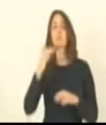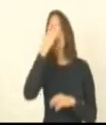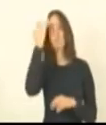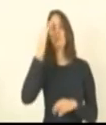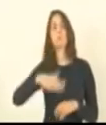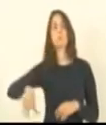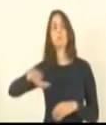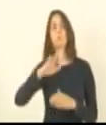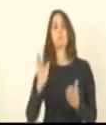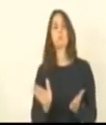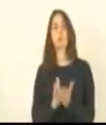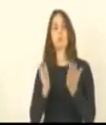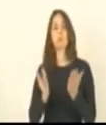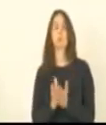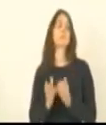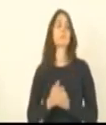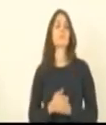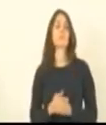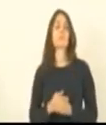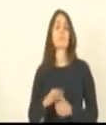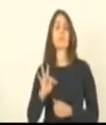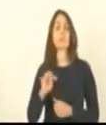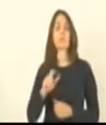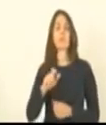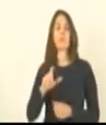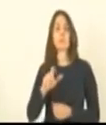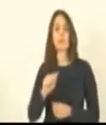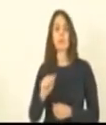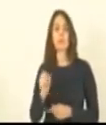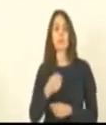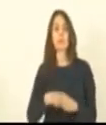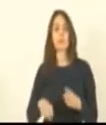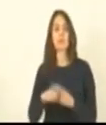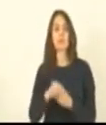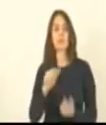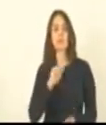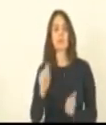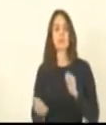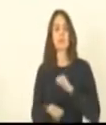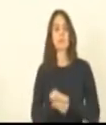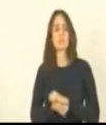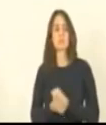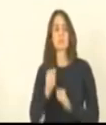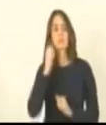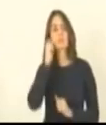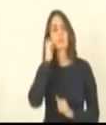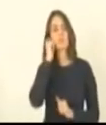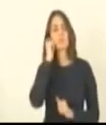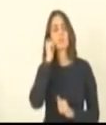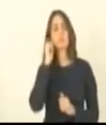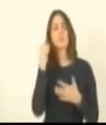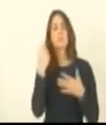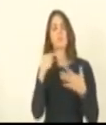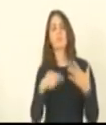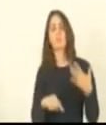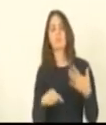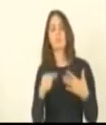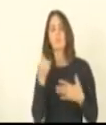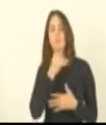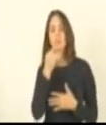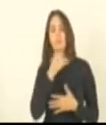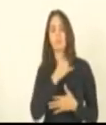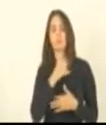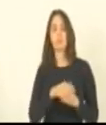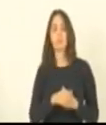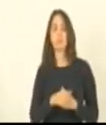no quesito das tarifas sociais de água e energia foram adequadas as tarifas sociais de água aos mesmos critérios da tarifa de energia ou seja base